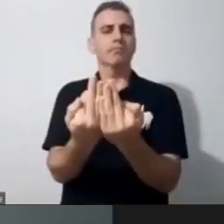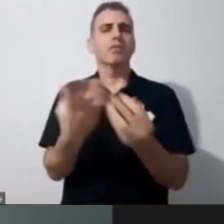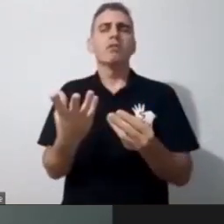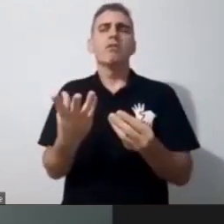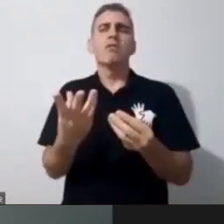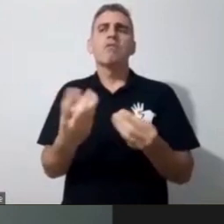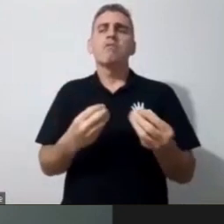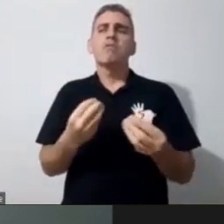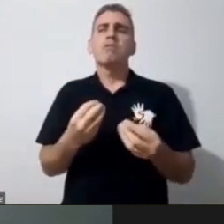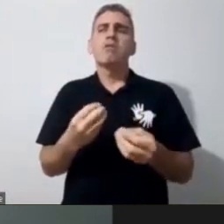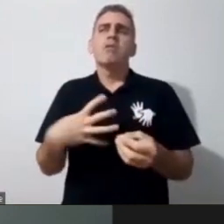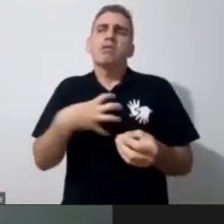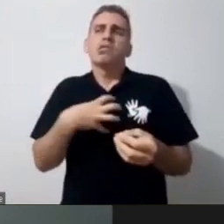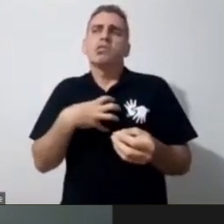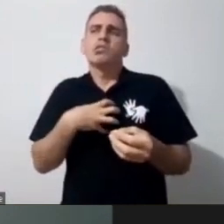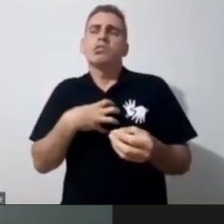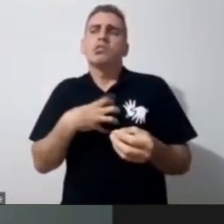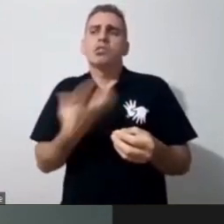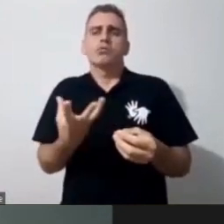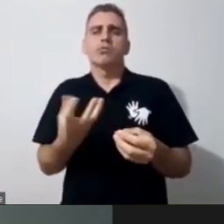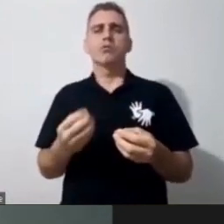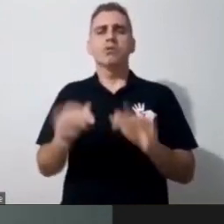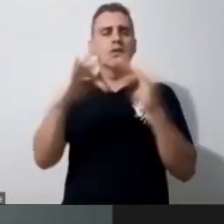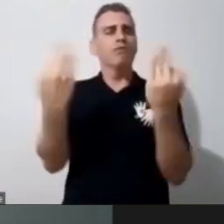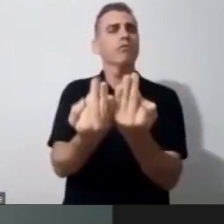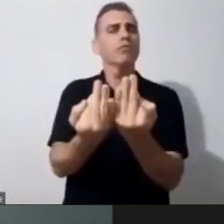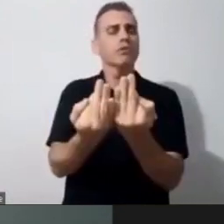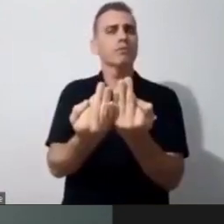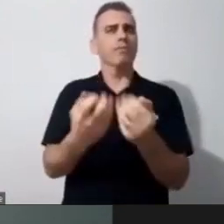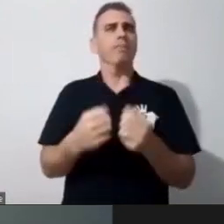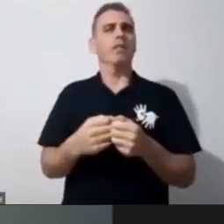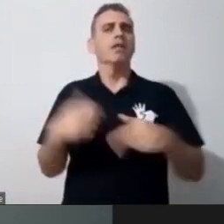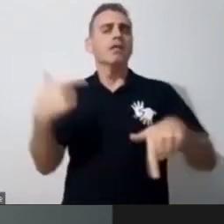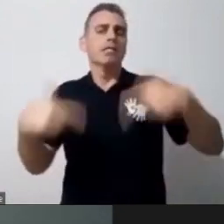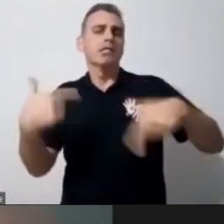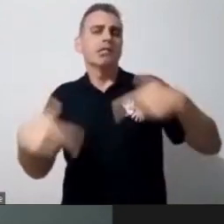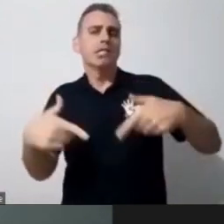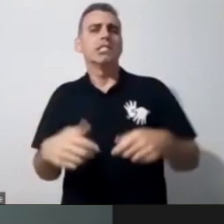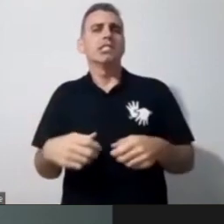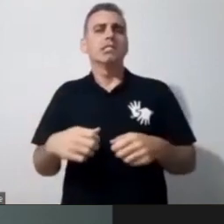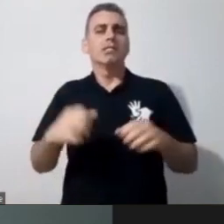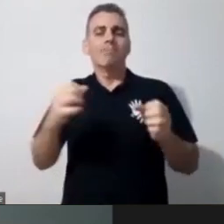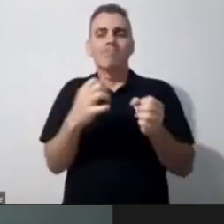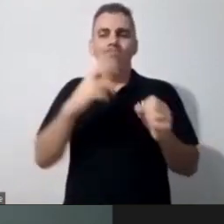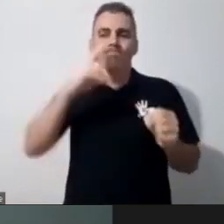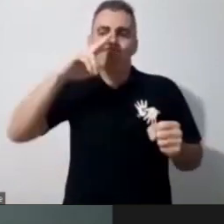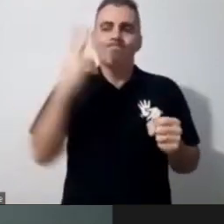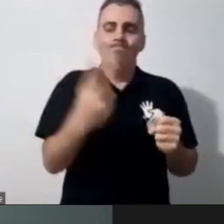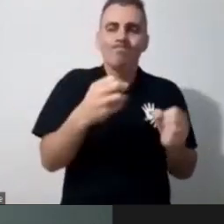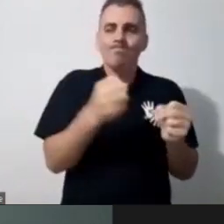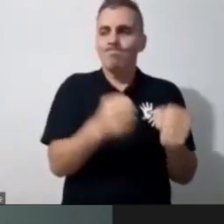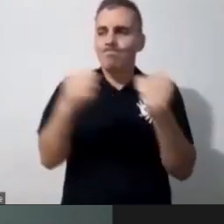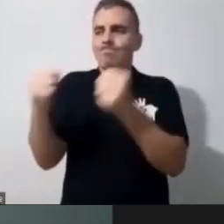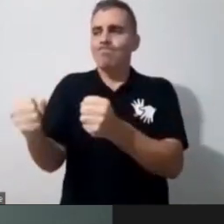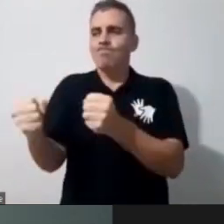estar conectada, né. Então, tá trabalhando, tá se esforçando, num período de pandemia, tem um familiar